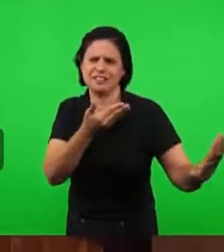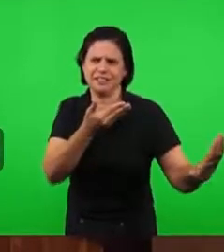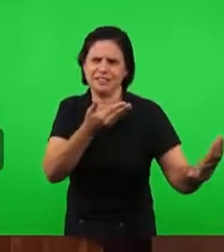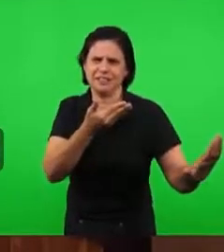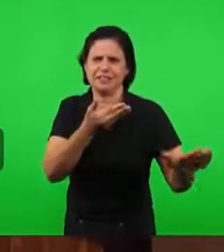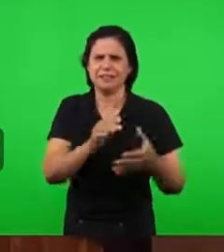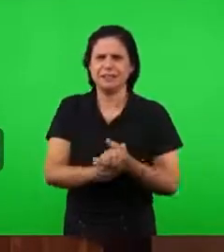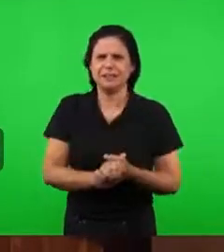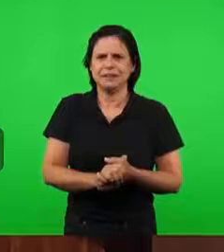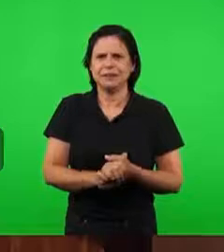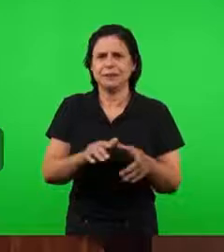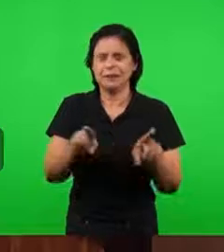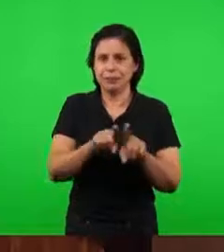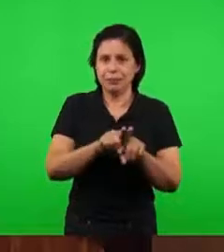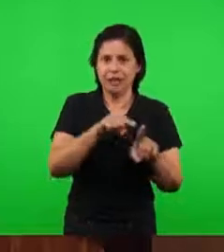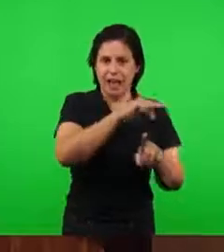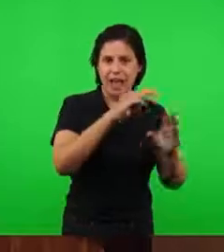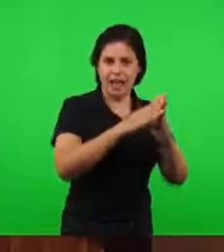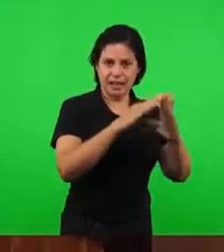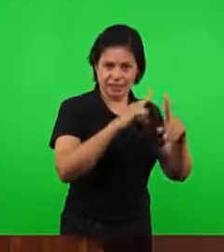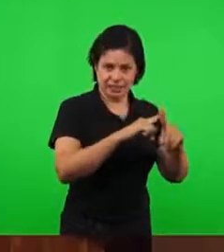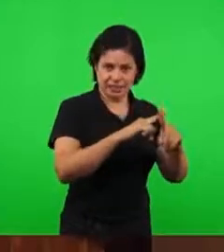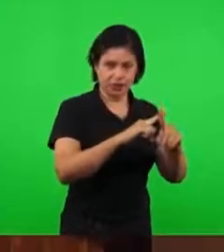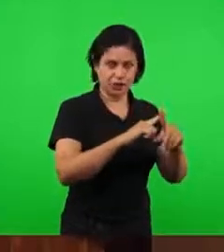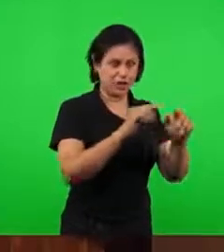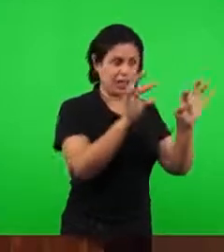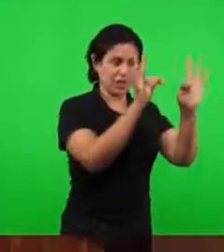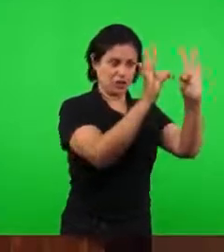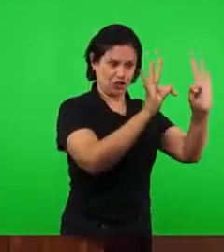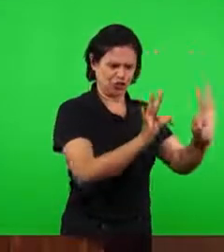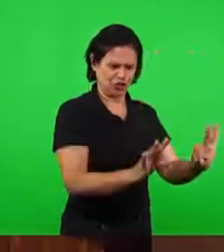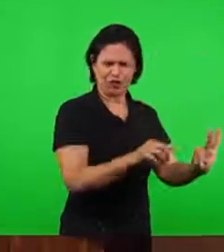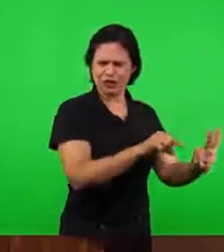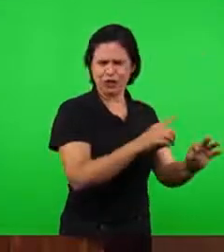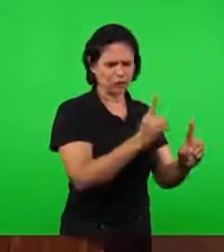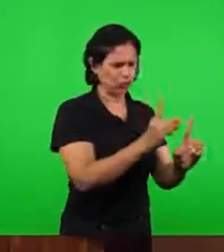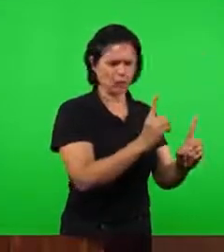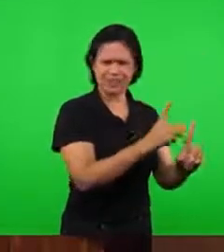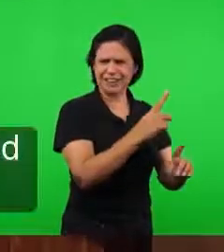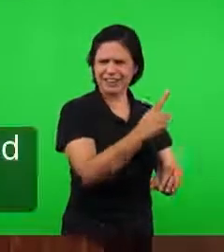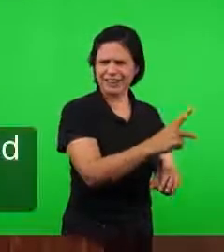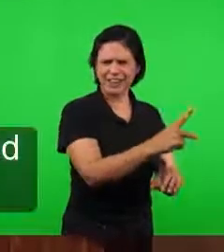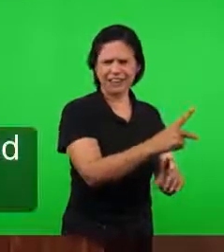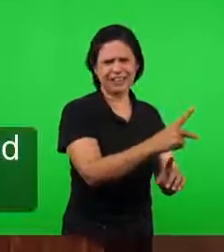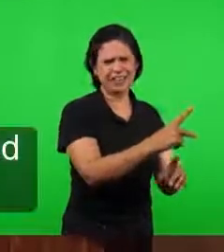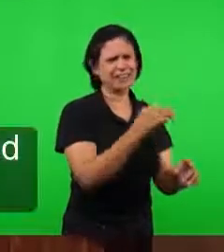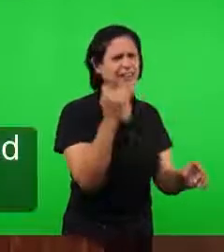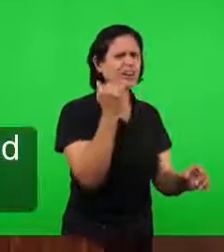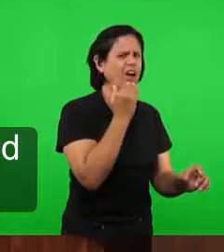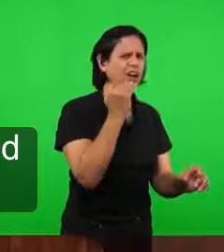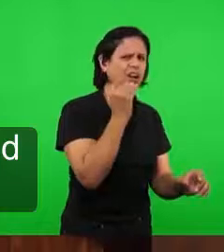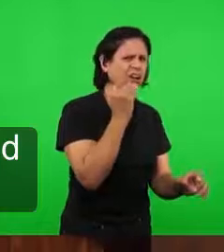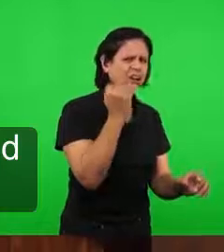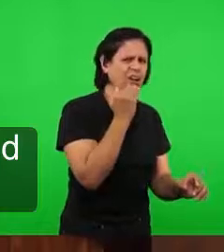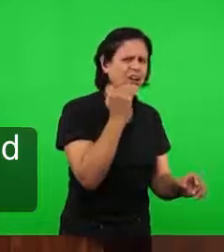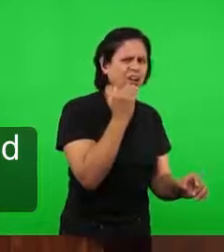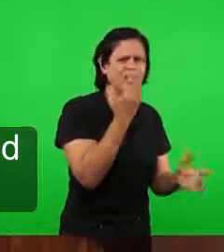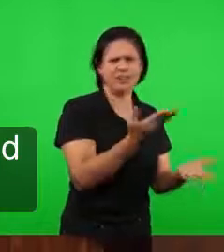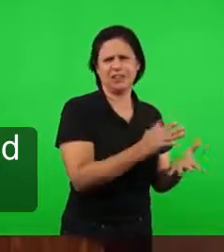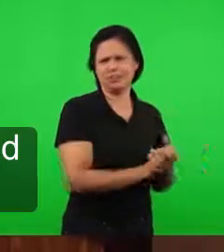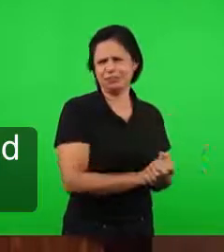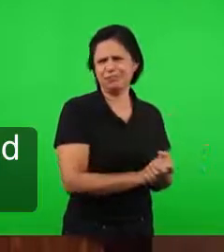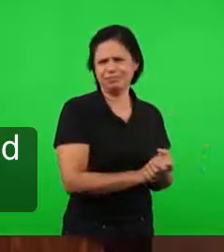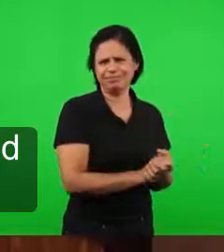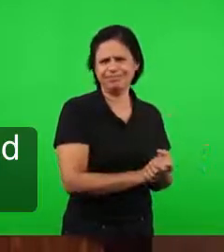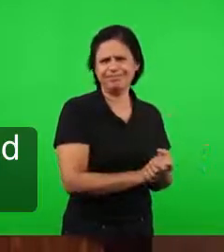evidenciar uma doutrina totalmente deformada e sem vida a respeito do sangue. Tudo que é feito